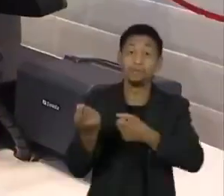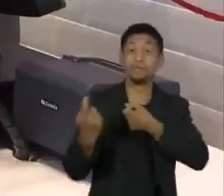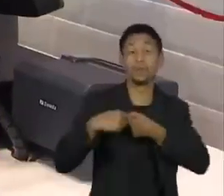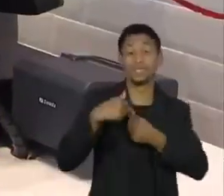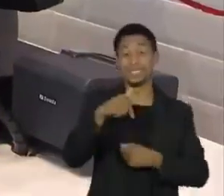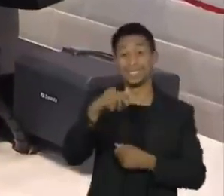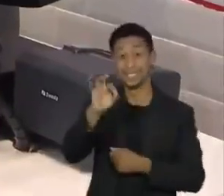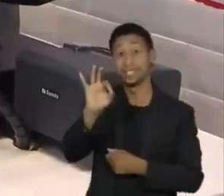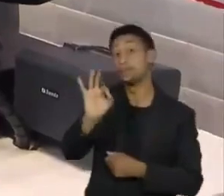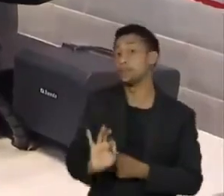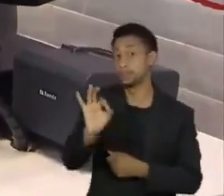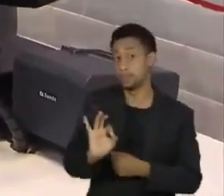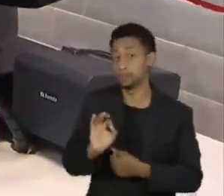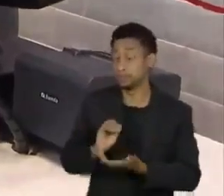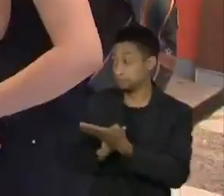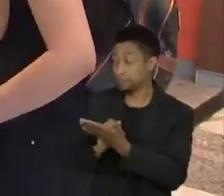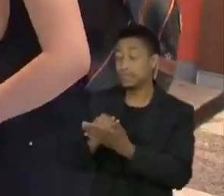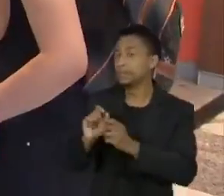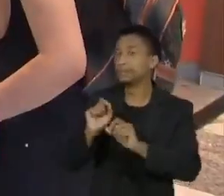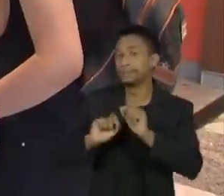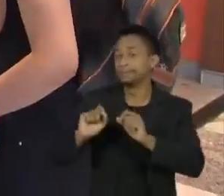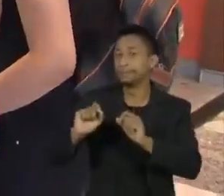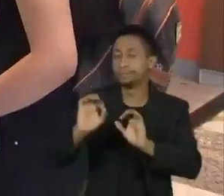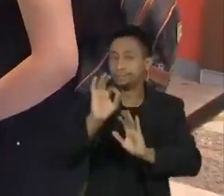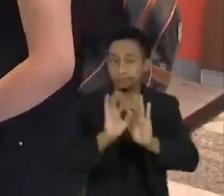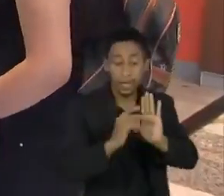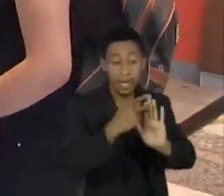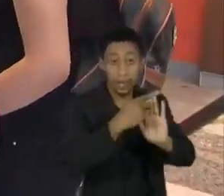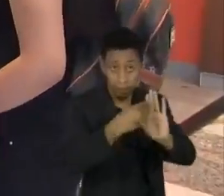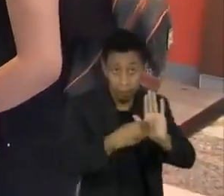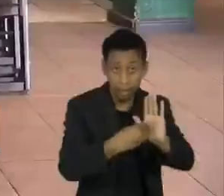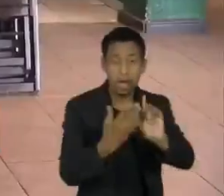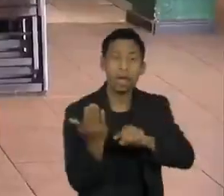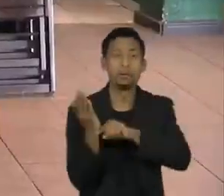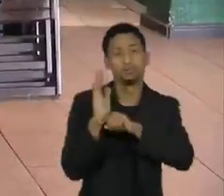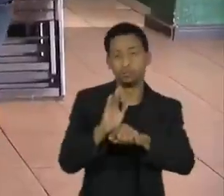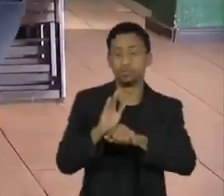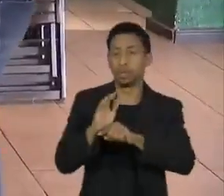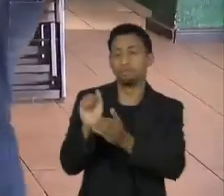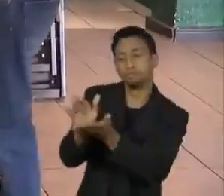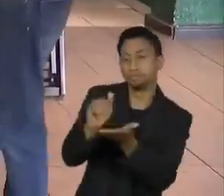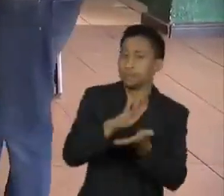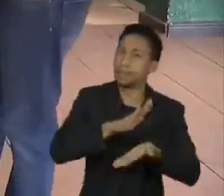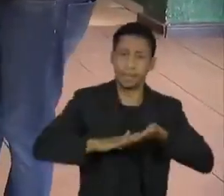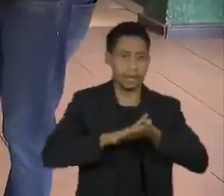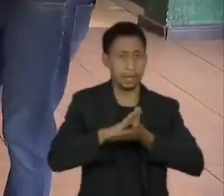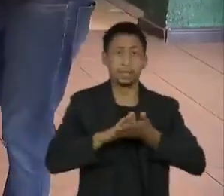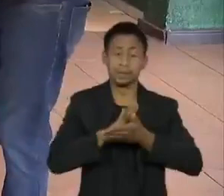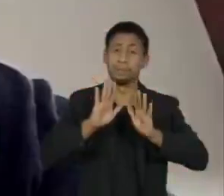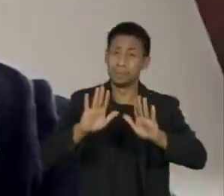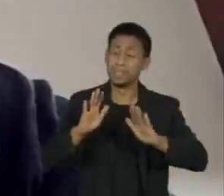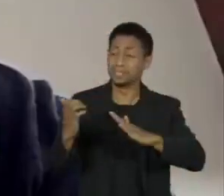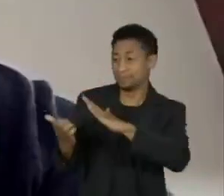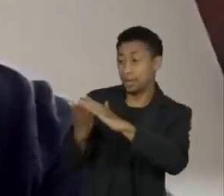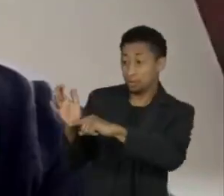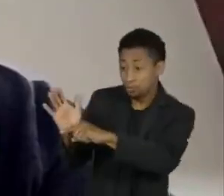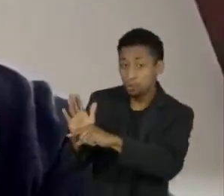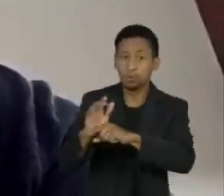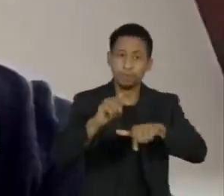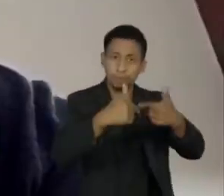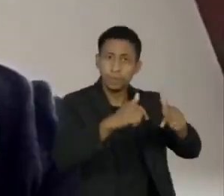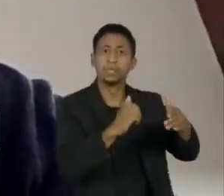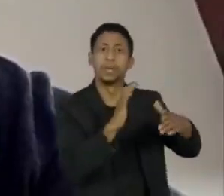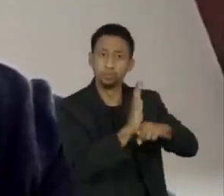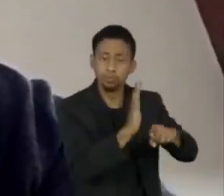O objetivo da medida era evitar demissões em massa, um fantasma que volta a rondar funcionários e empresários. Foi importante no